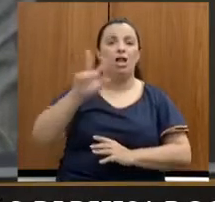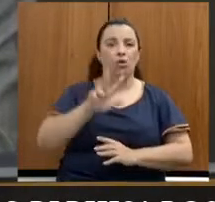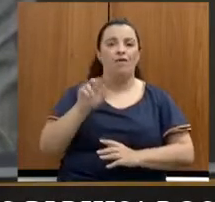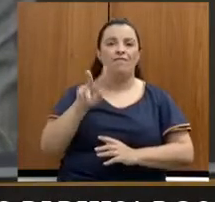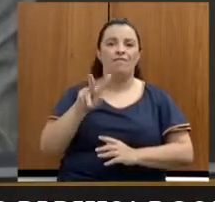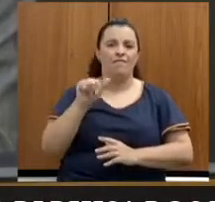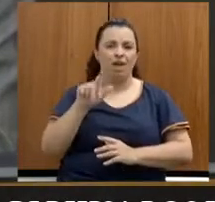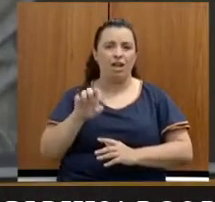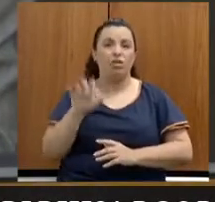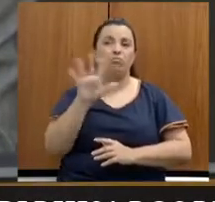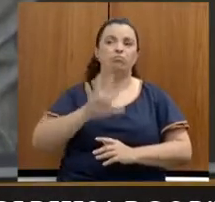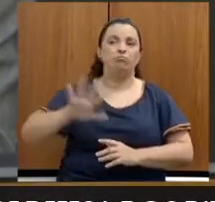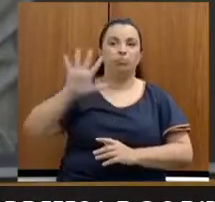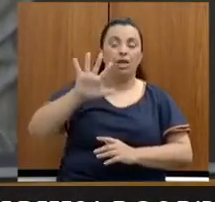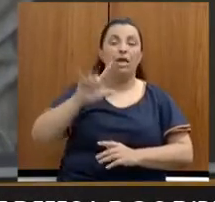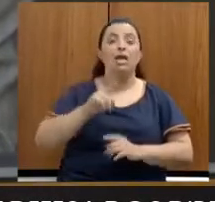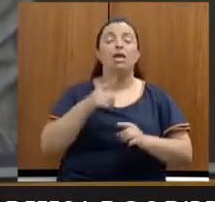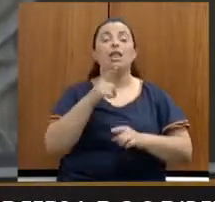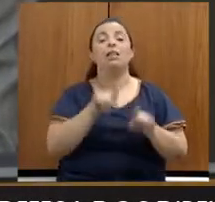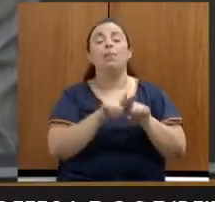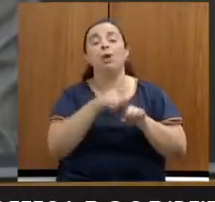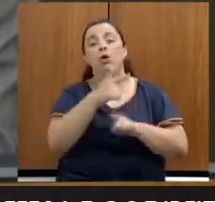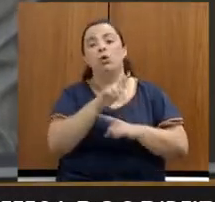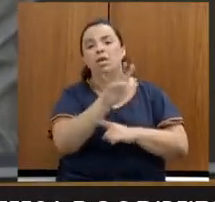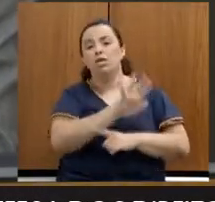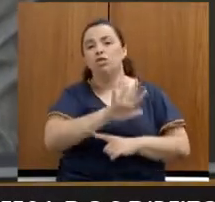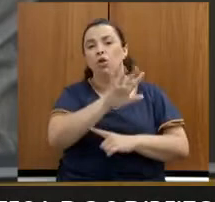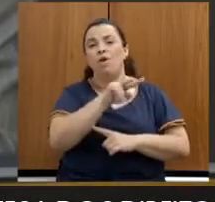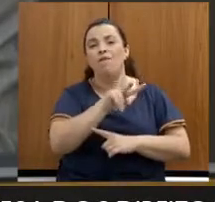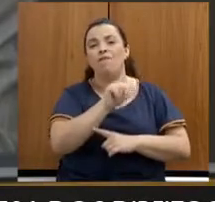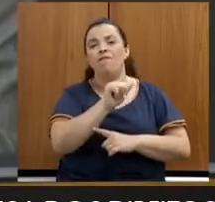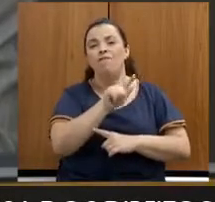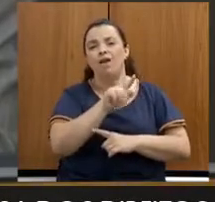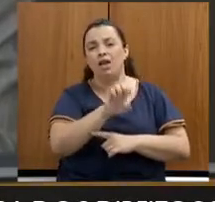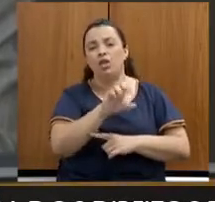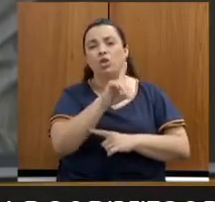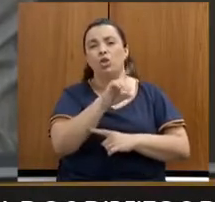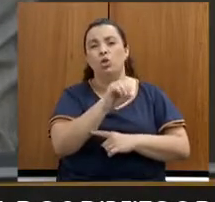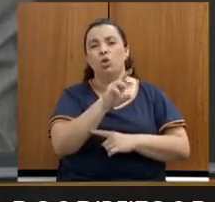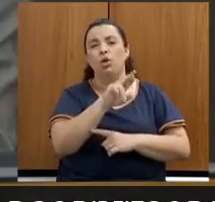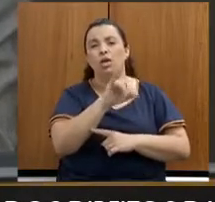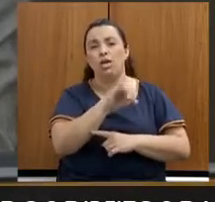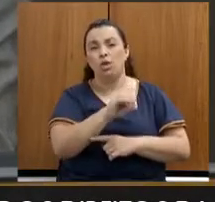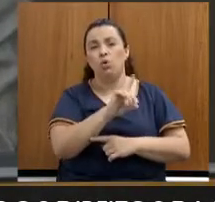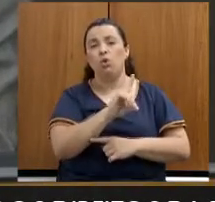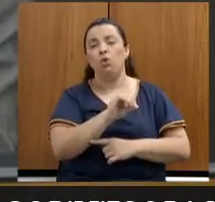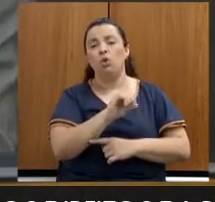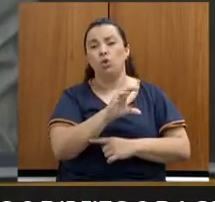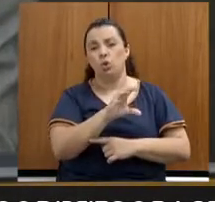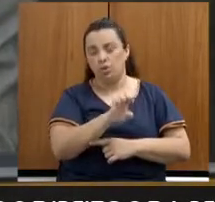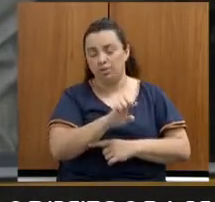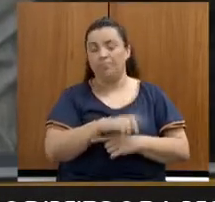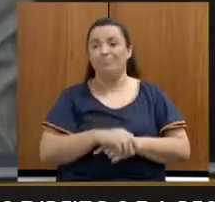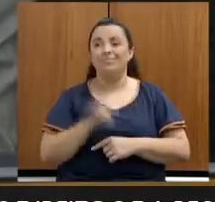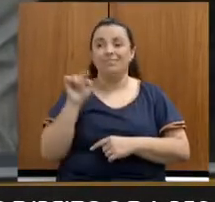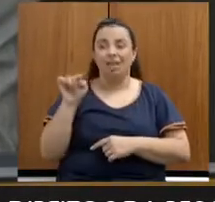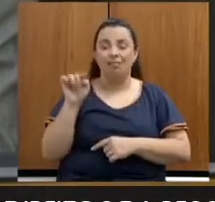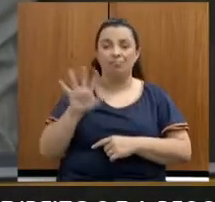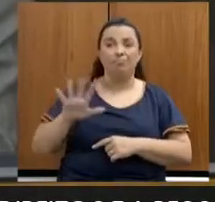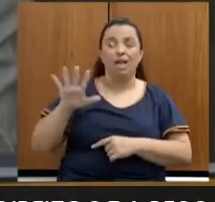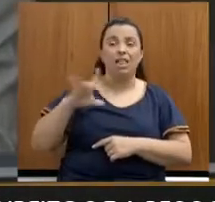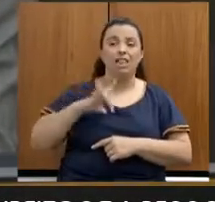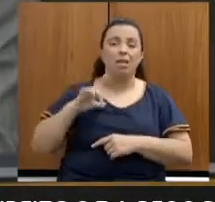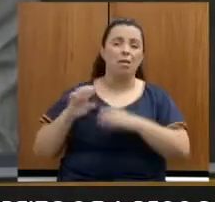muitas preocupações porque estão chegando a mim. Tem empresas âncoras no Vale do Aço, como os em Minas, a Perã,